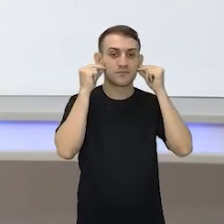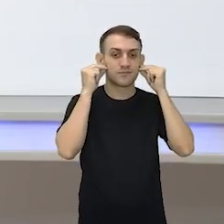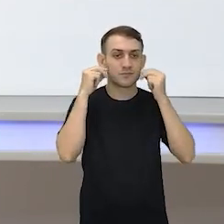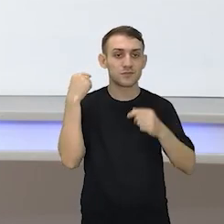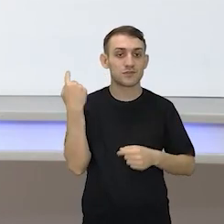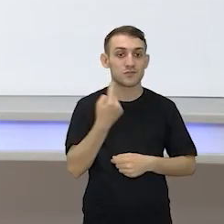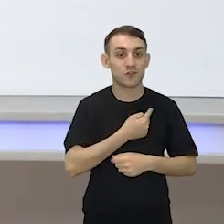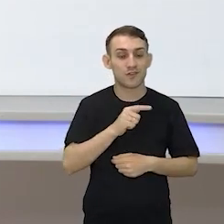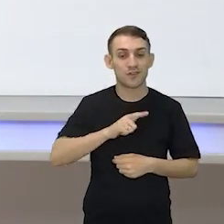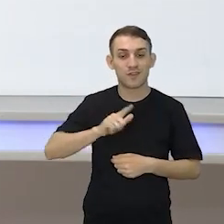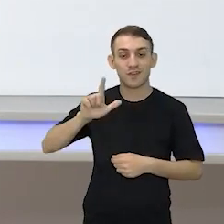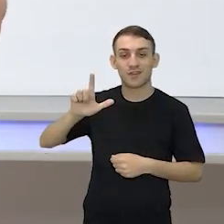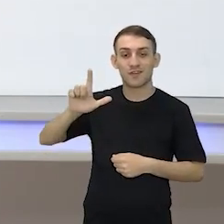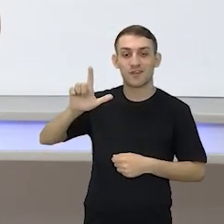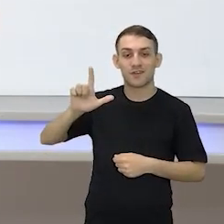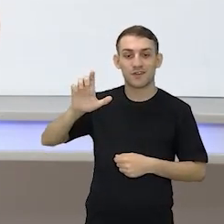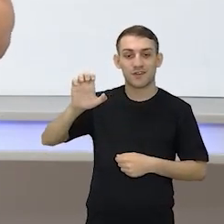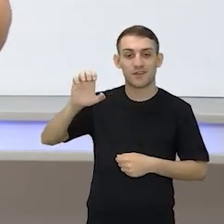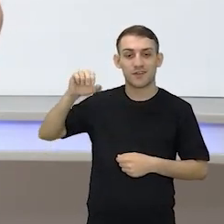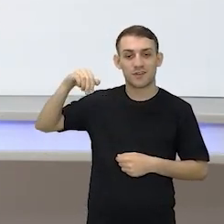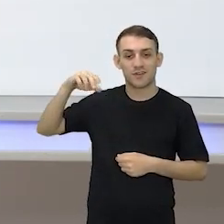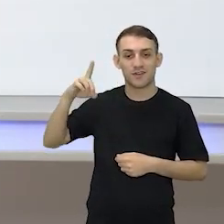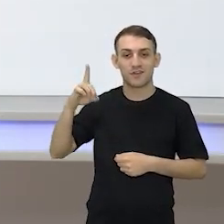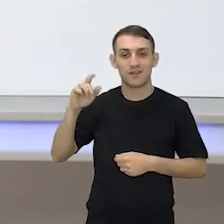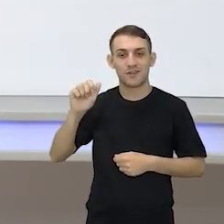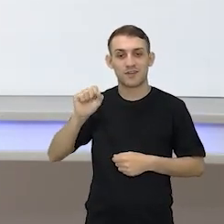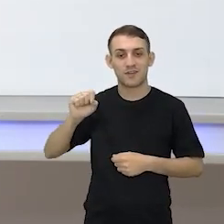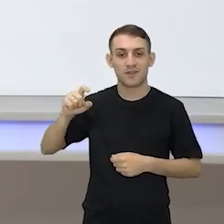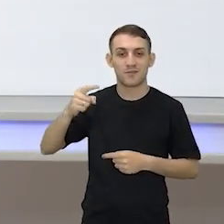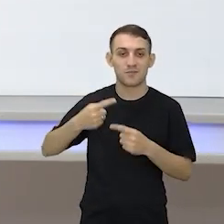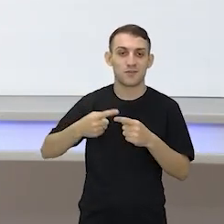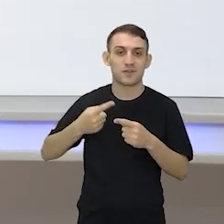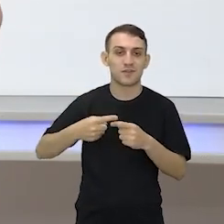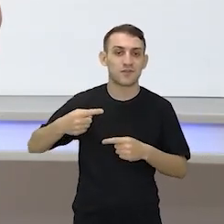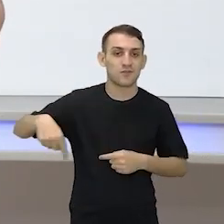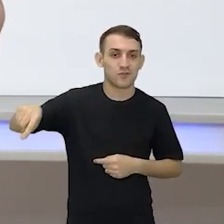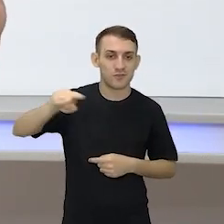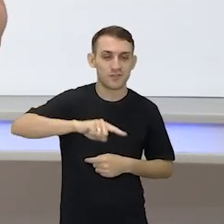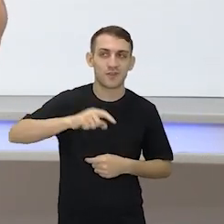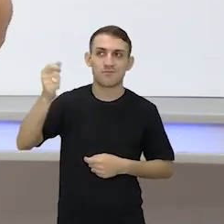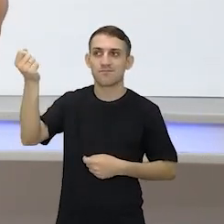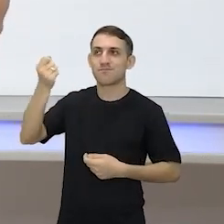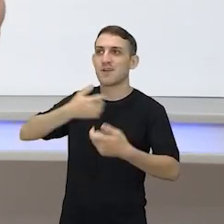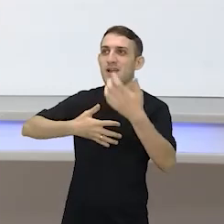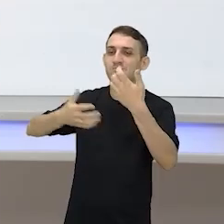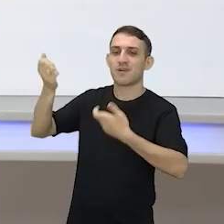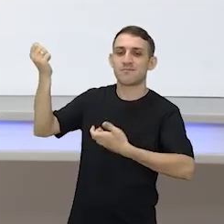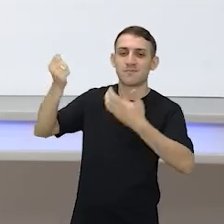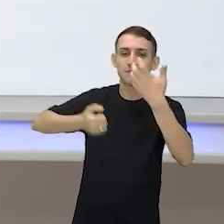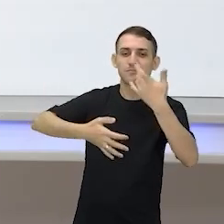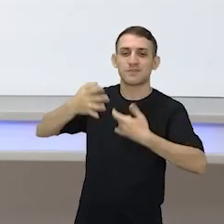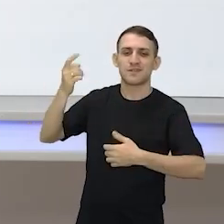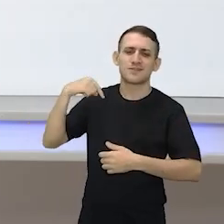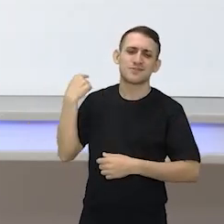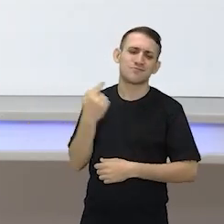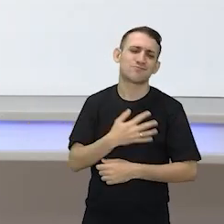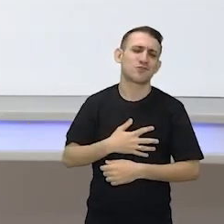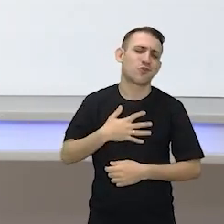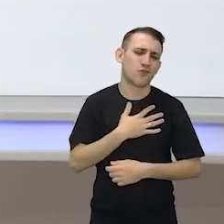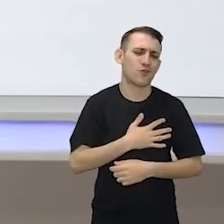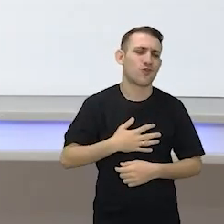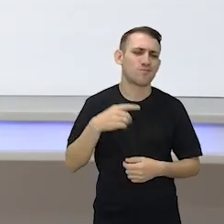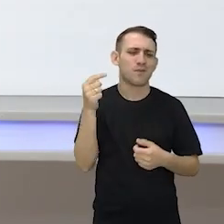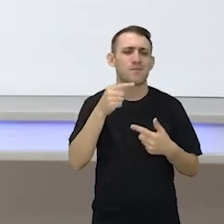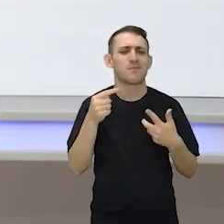aí as lendas. E nós também. Porque vocês passam, vocês, para nós. E nós adoramos cada uma